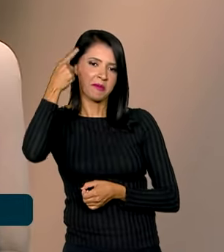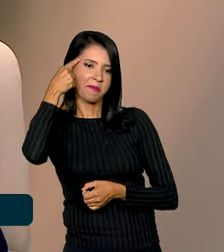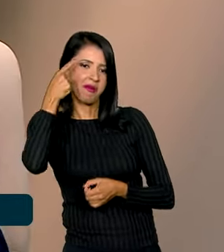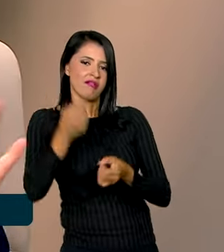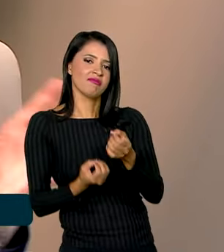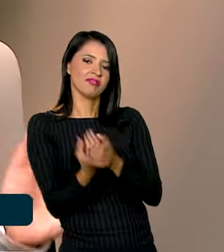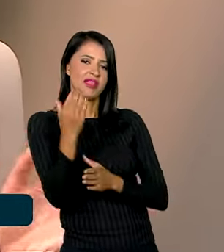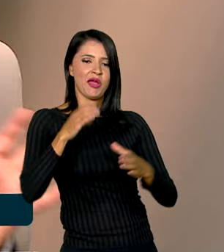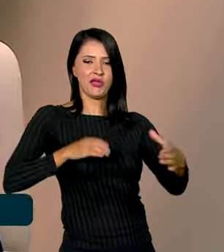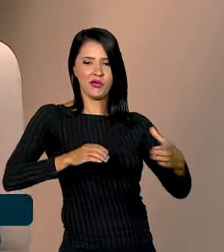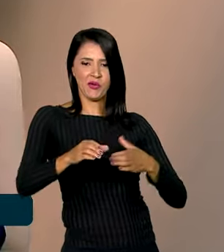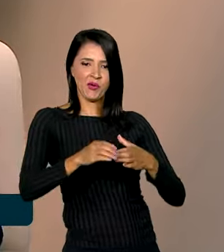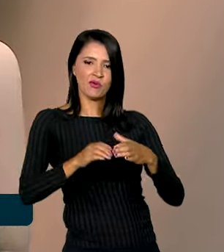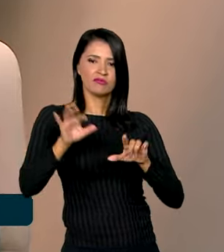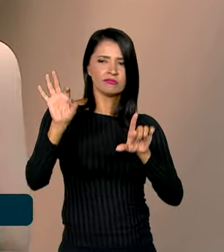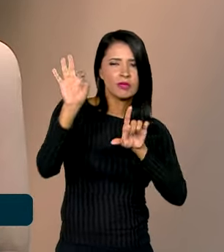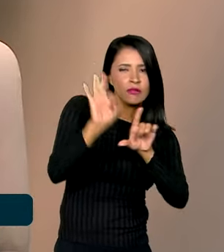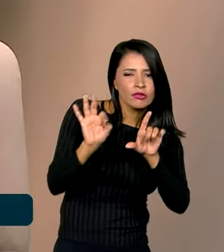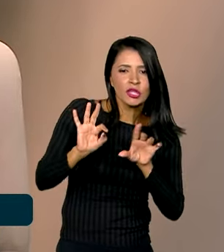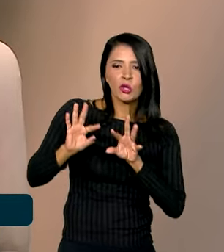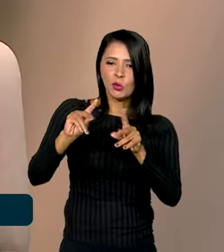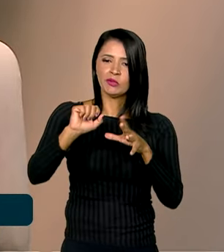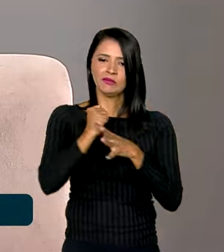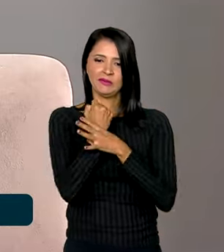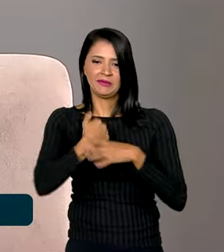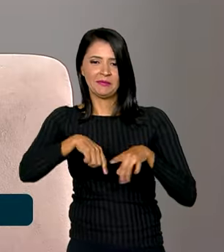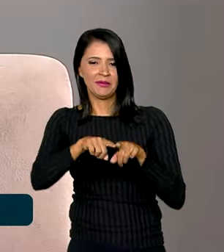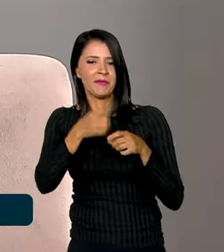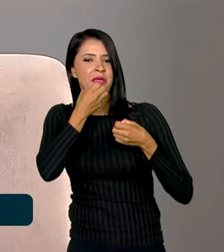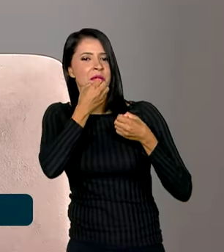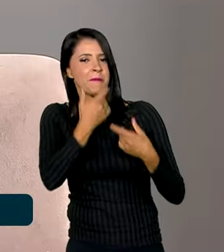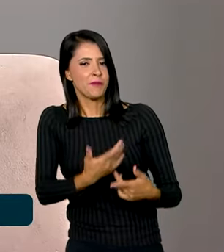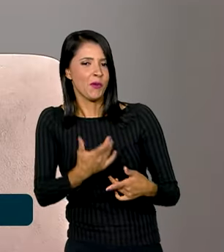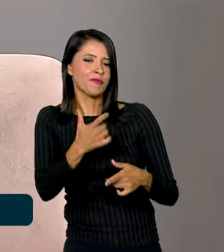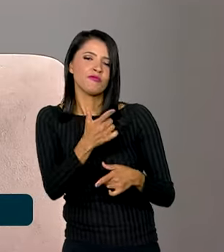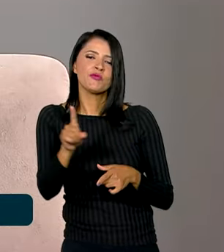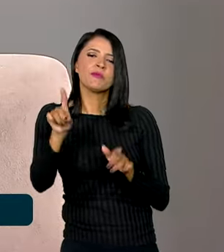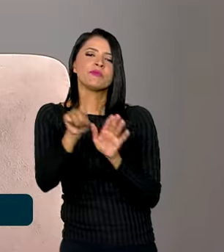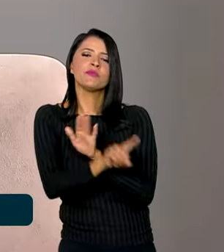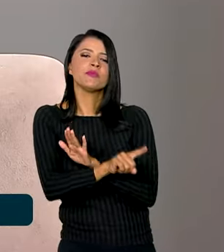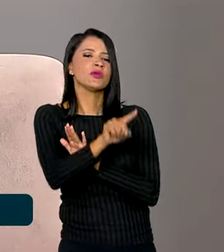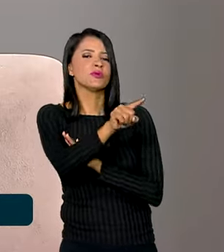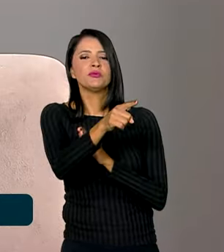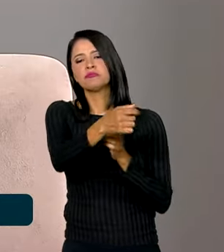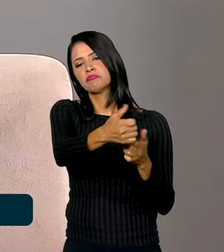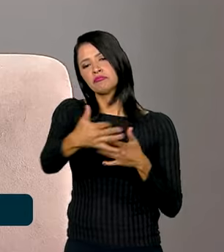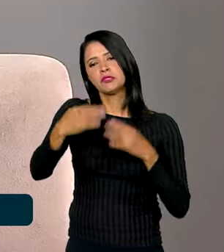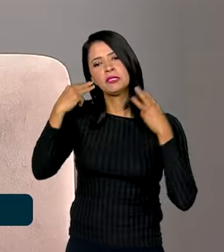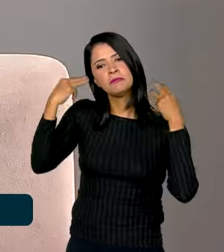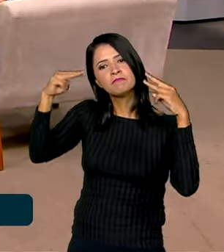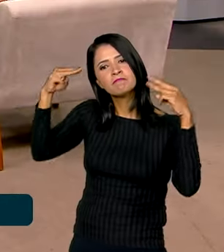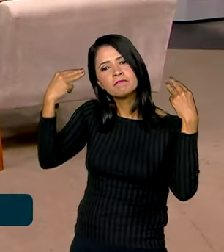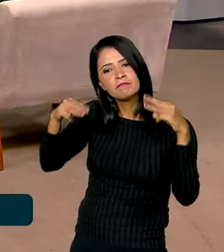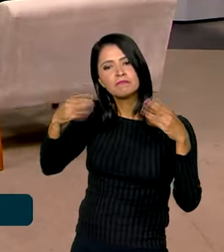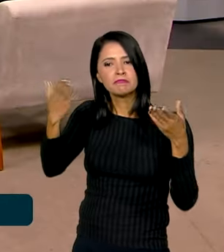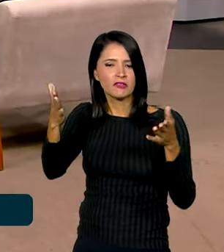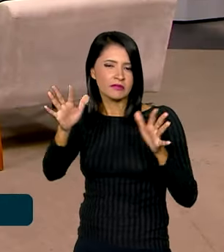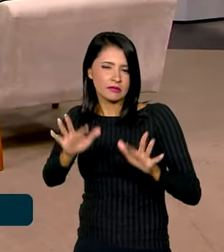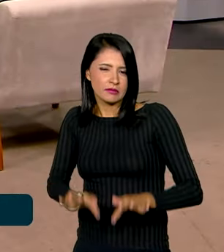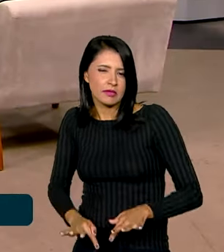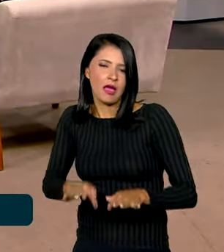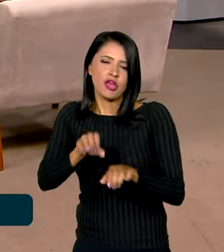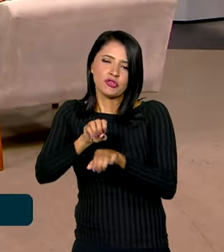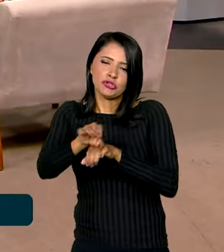concurso e toda a sua logística e segurança do concurso. Muito bom. Para a gente encerrar, ministro, eu vou pedir para a senhora deixar uma mensagem, talvez dicas,